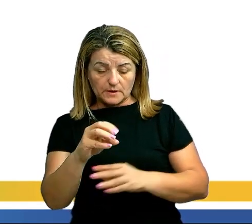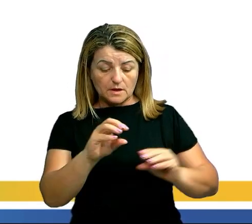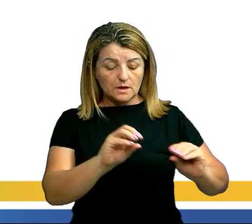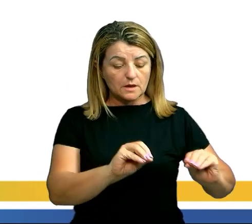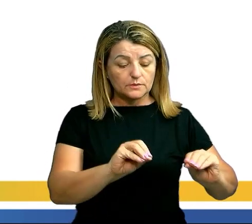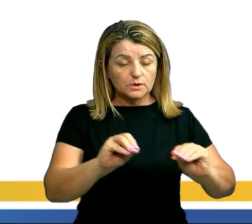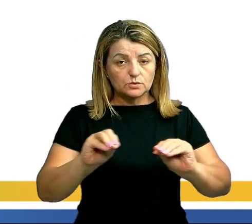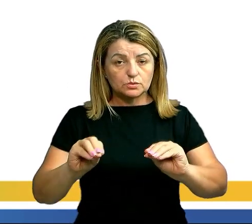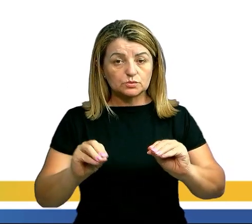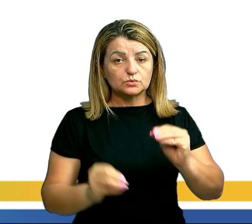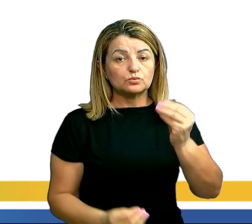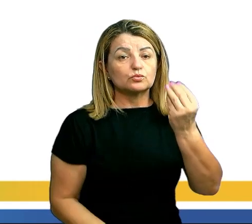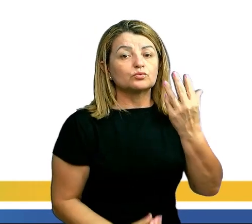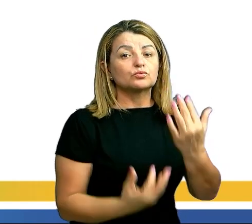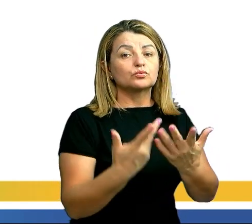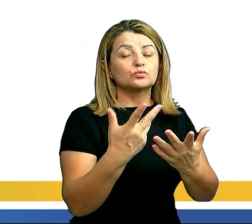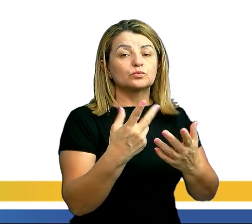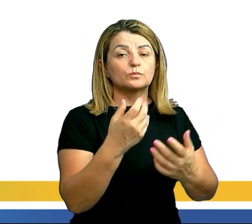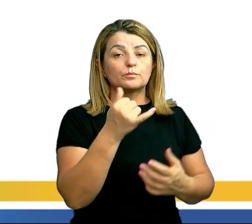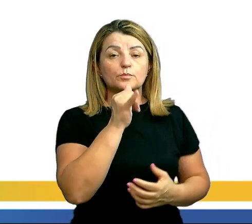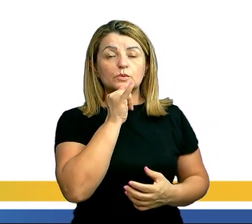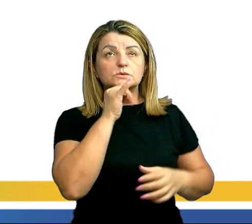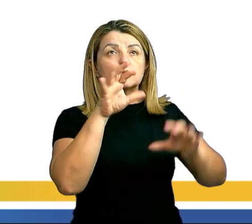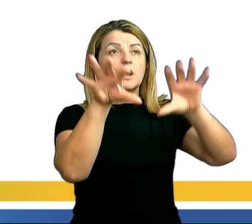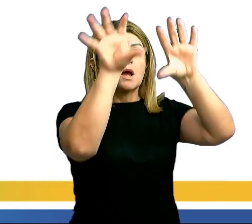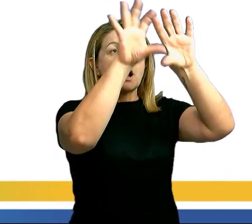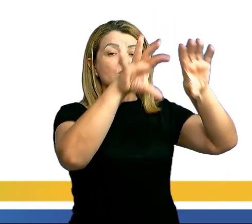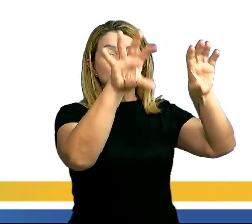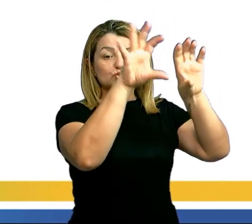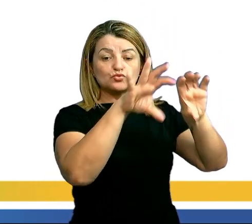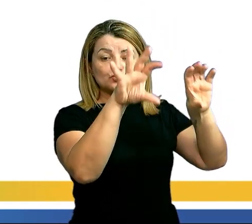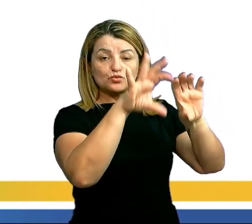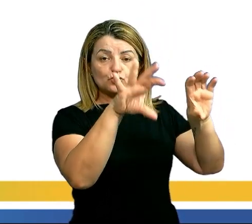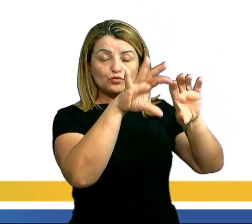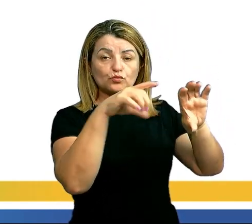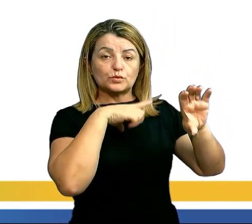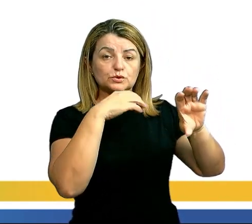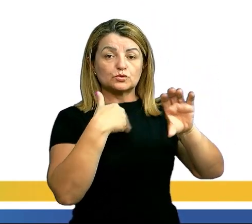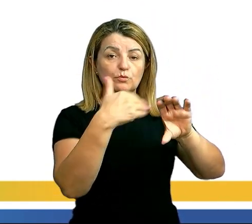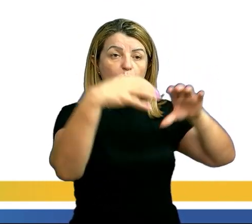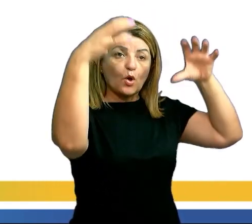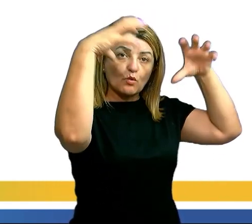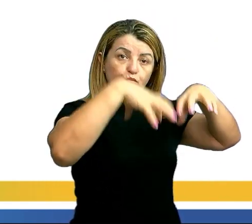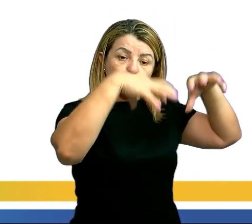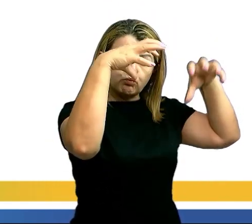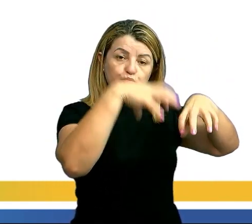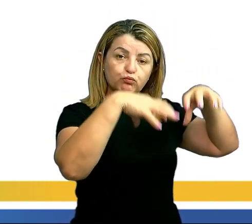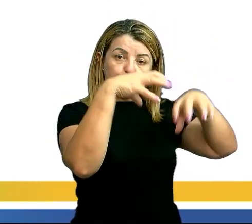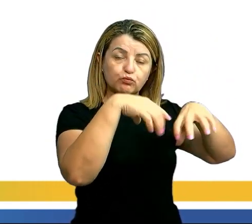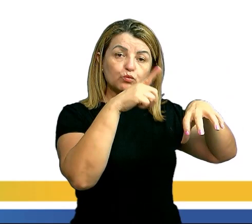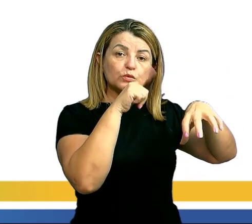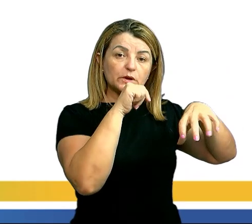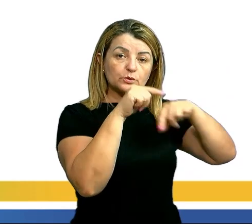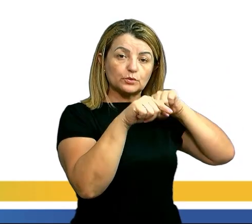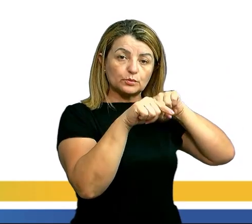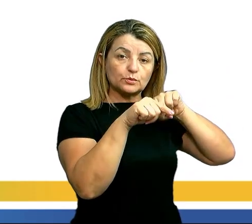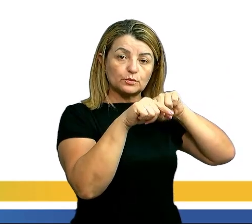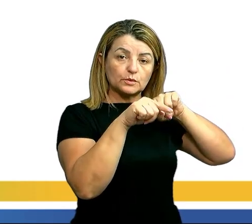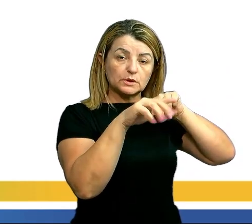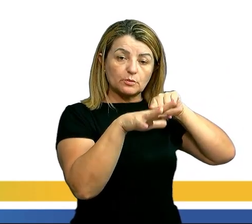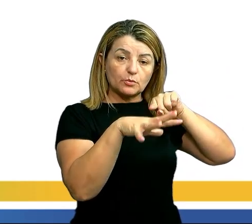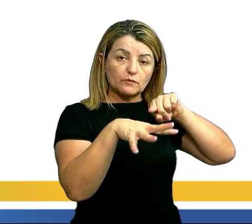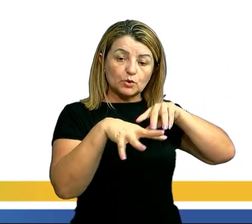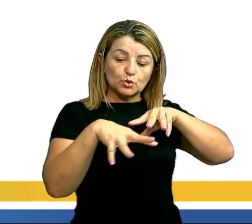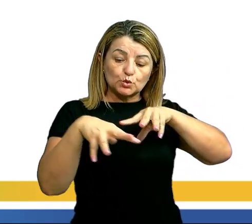líquido, que é o caso das nuvens. As nuvens, quando começam a chover, ela está saindo do seu estado gasoso para o líquido. Chamamos isso de um estado de